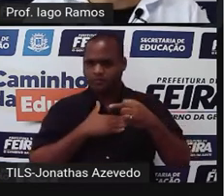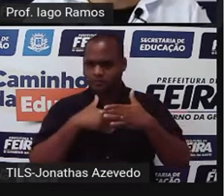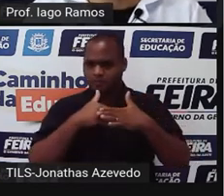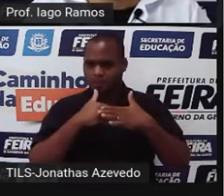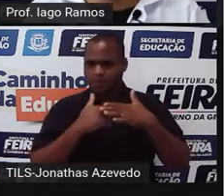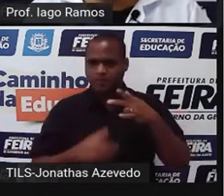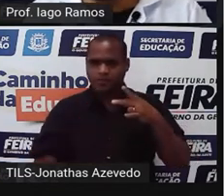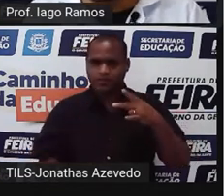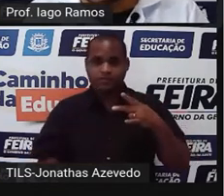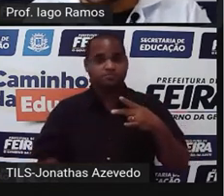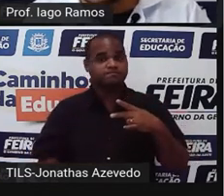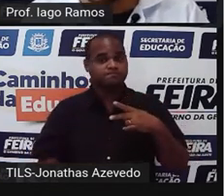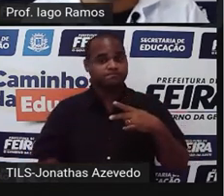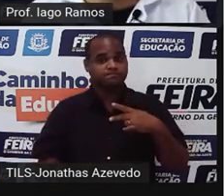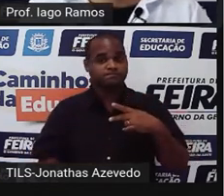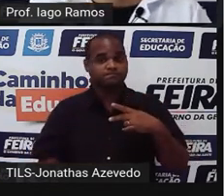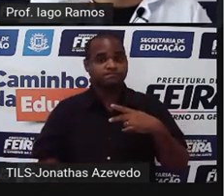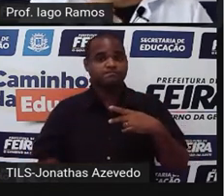futebol?